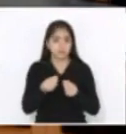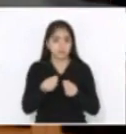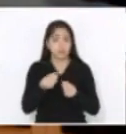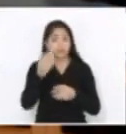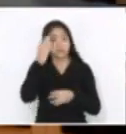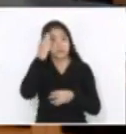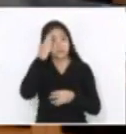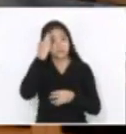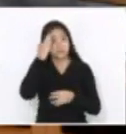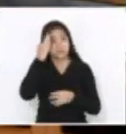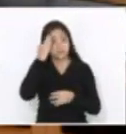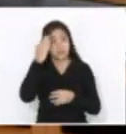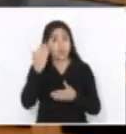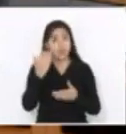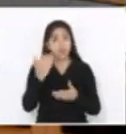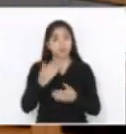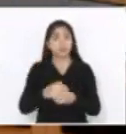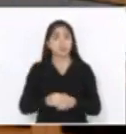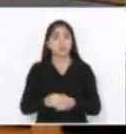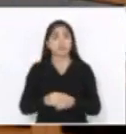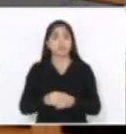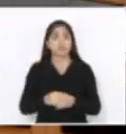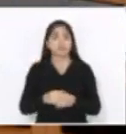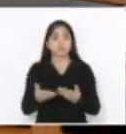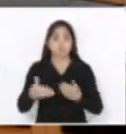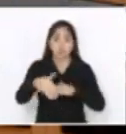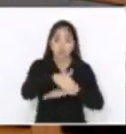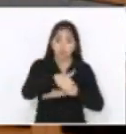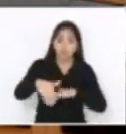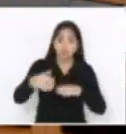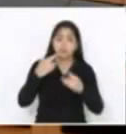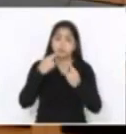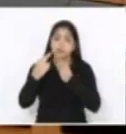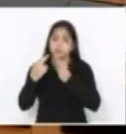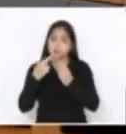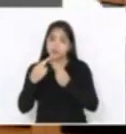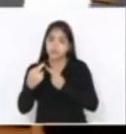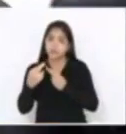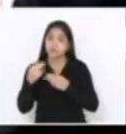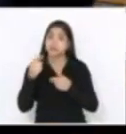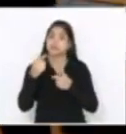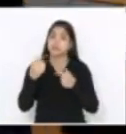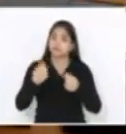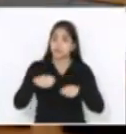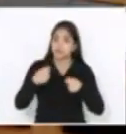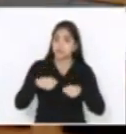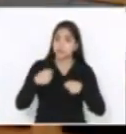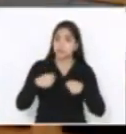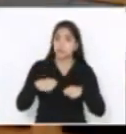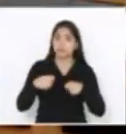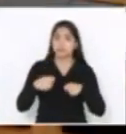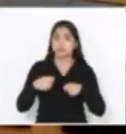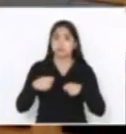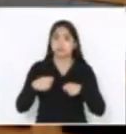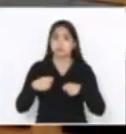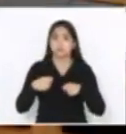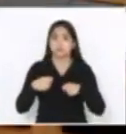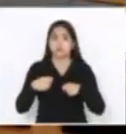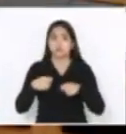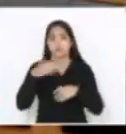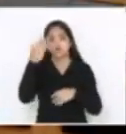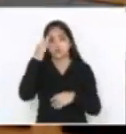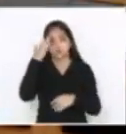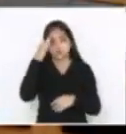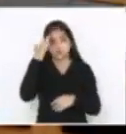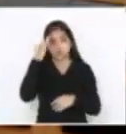as condições das nossas rodovias. Até por ter passado por lá, eu entendo que